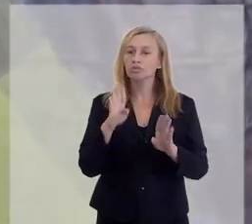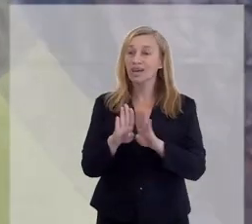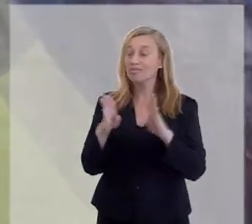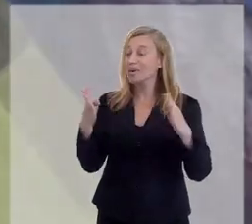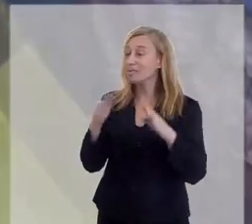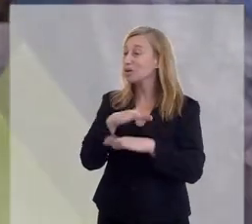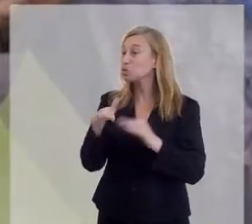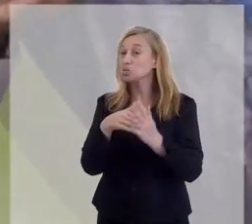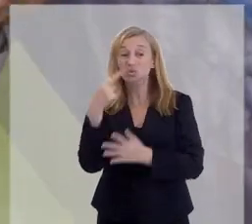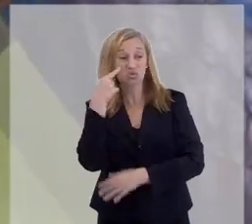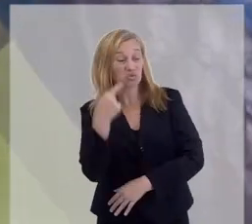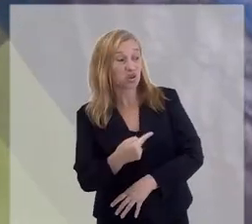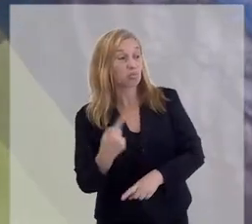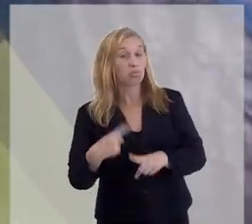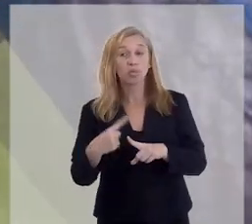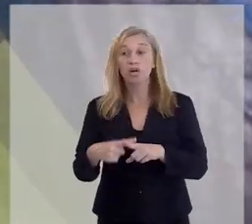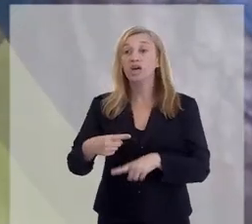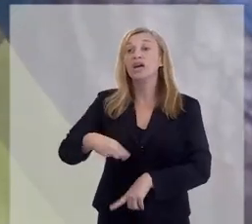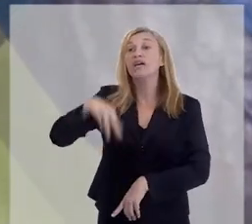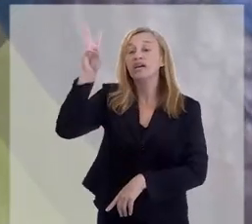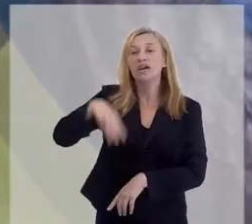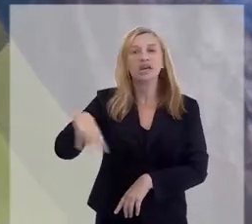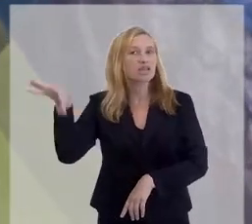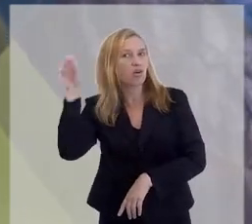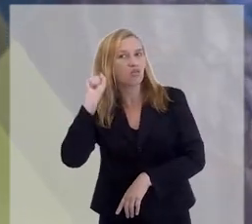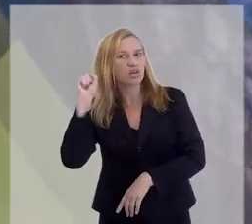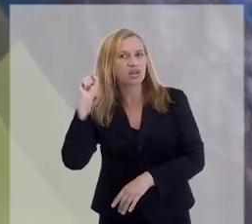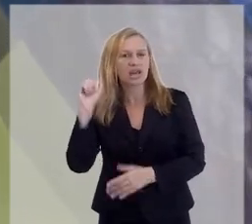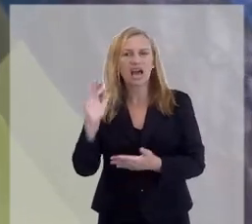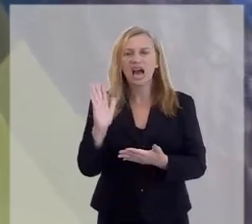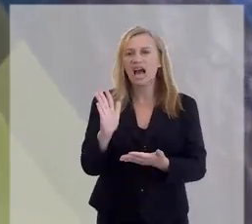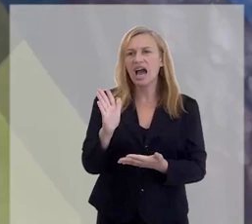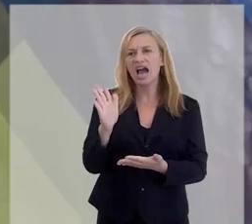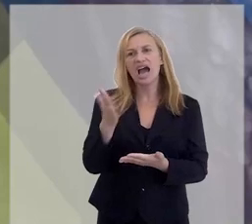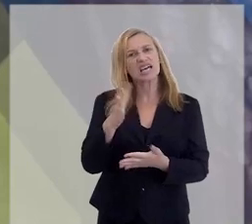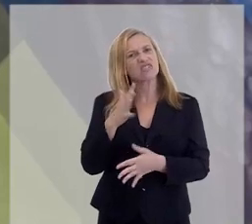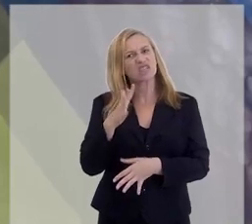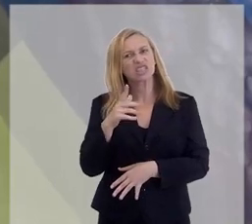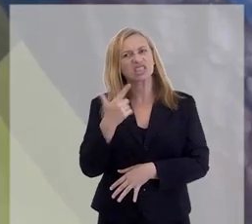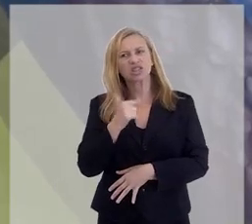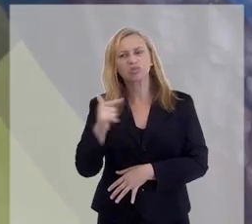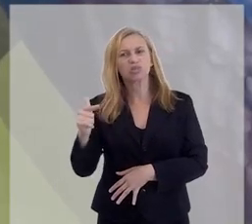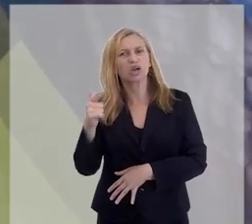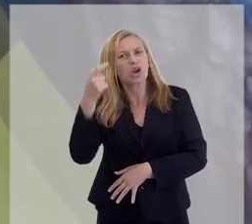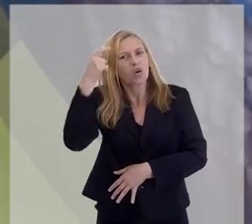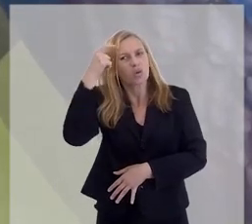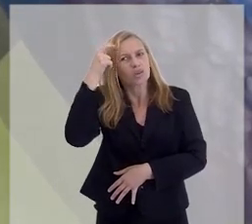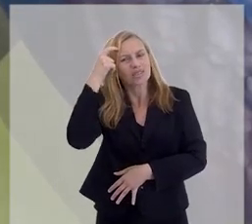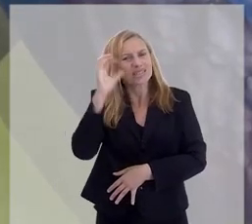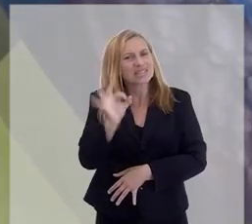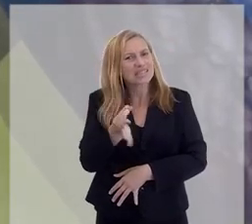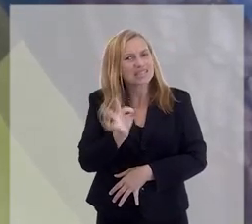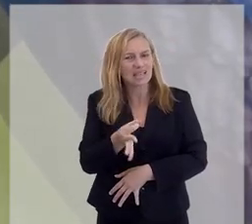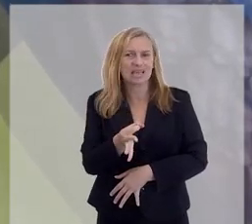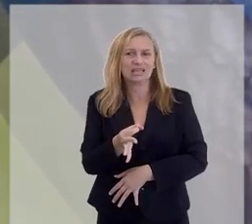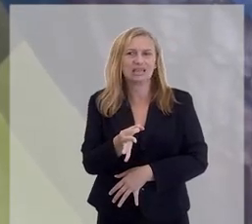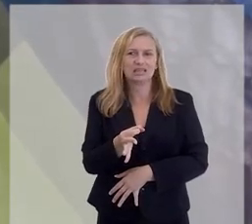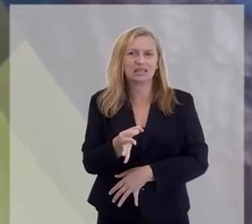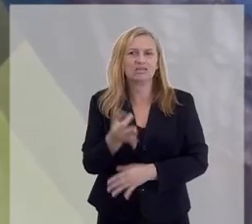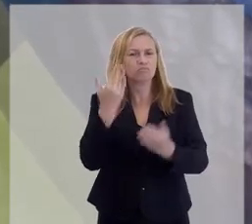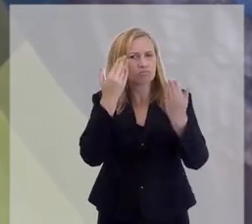públicas, e já foram, porque quem está ouvindo, às vezes, não tem um senso